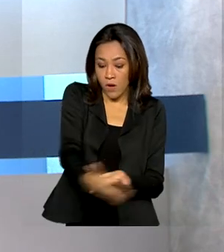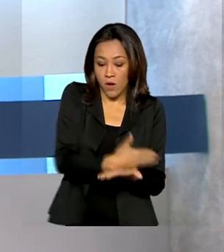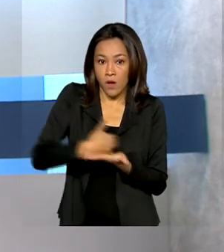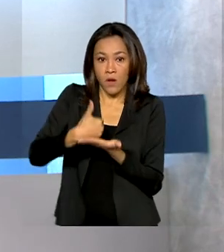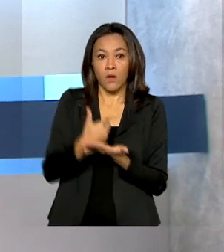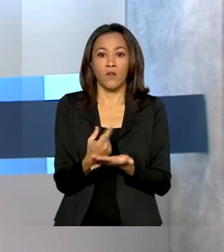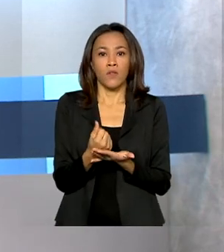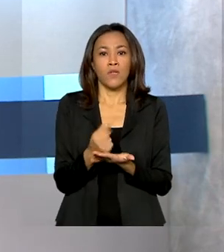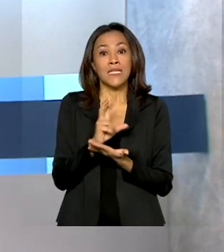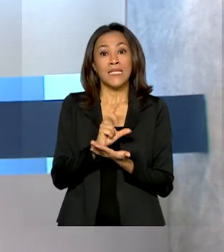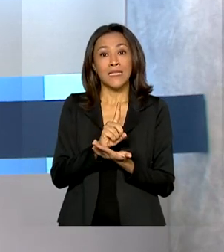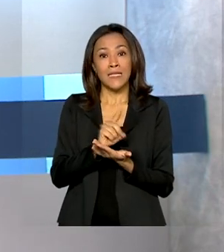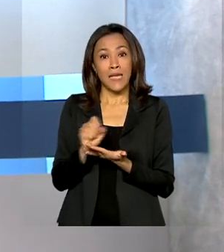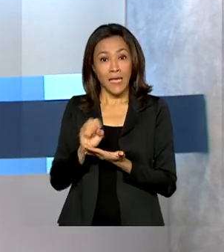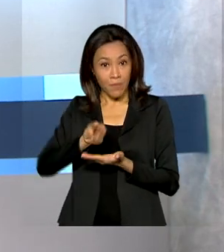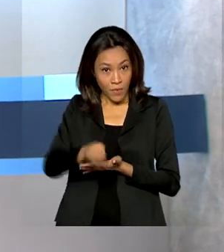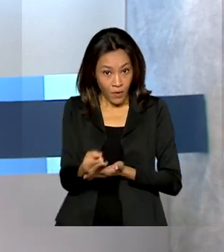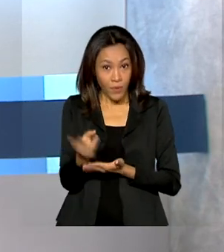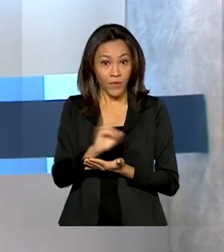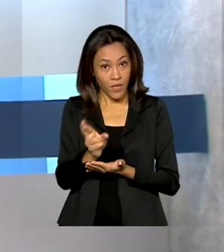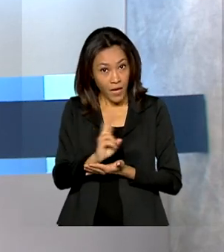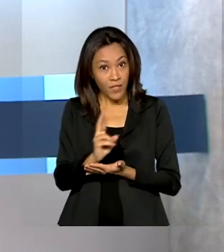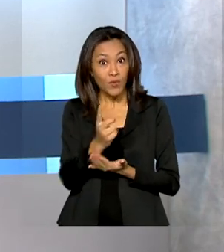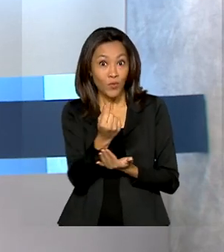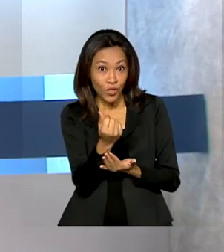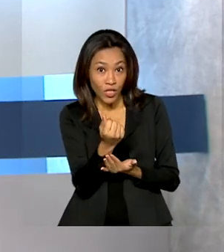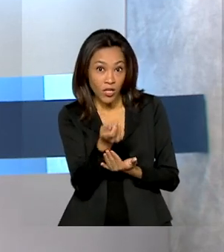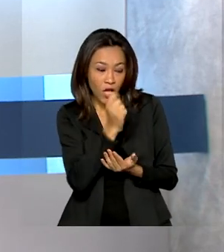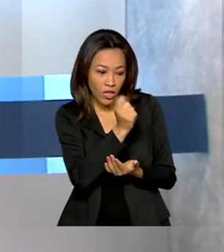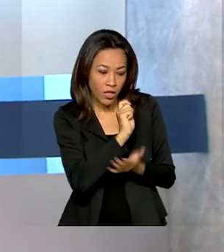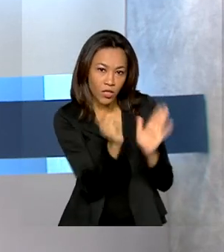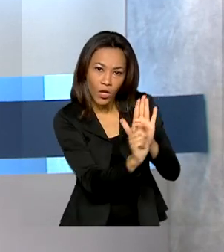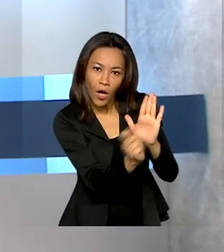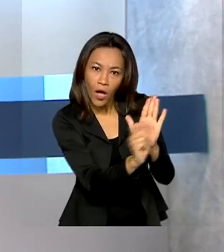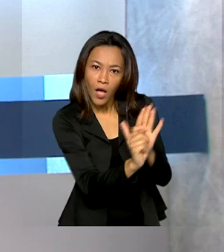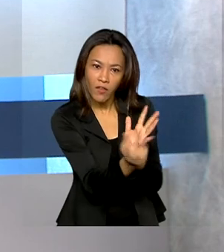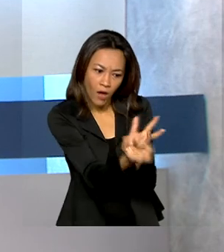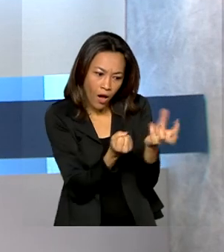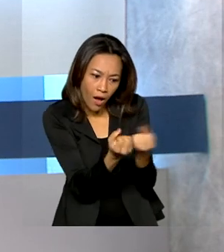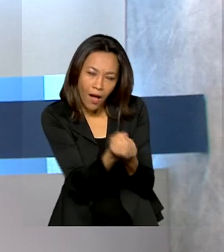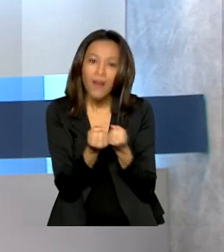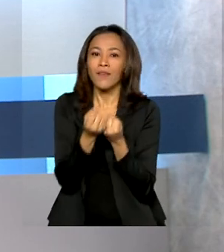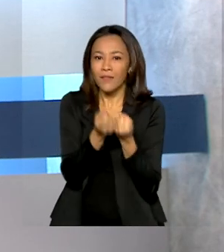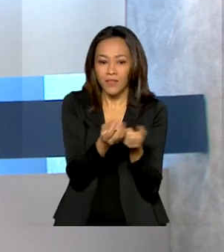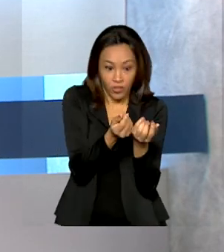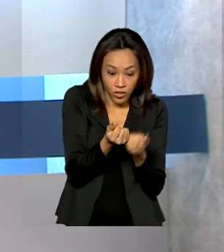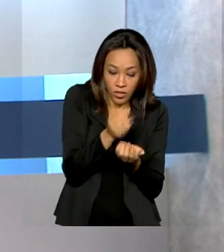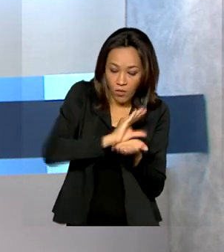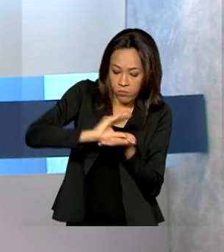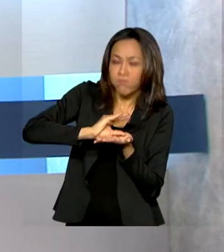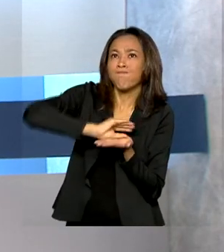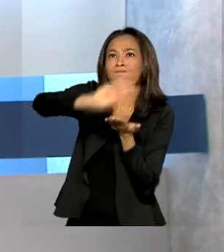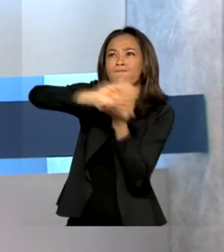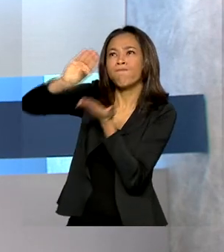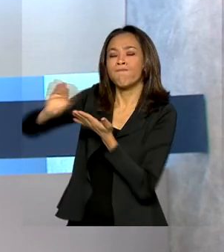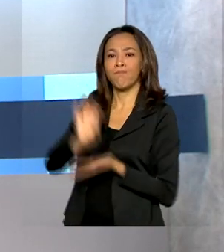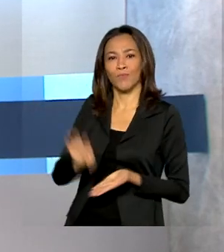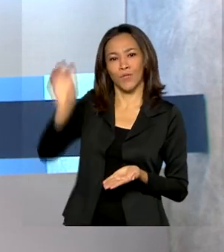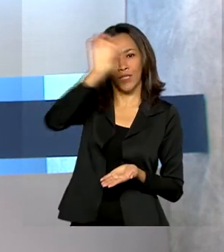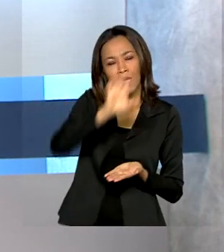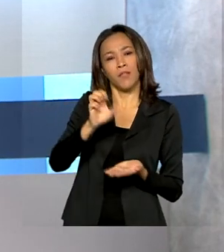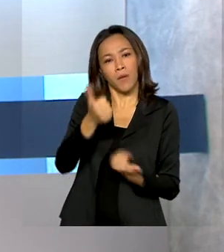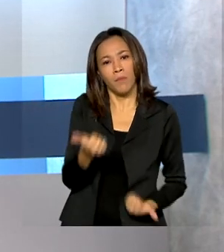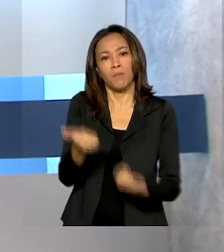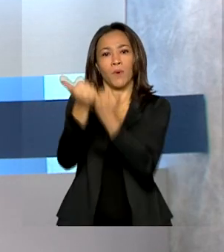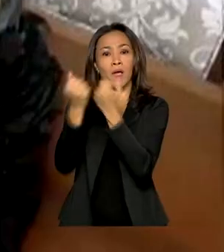com vendas de bens apreendidos do tráfico de drogas. Dinheiro que deve ser distribuído aos estados para reforçar o combate ao